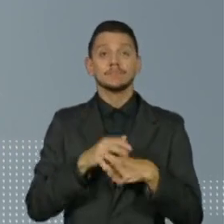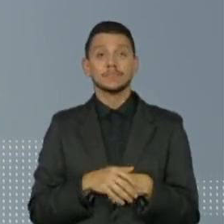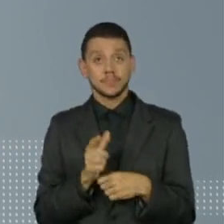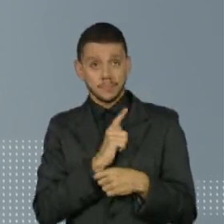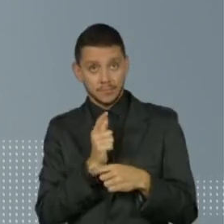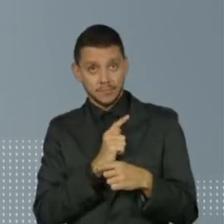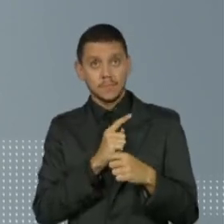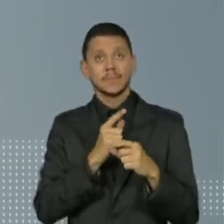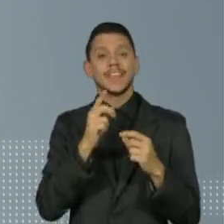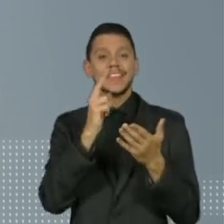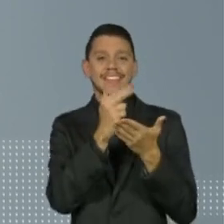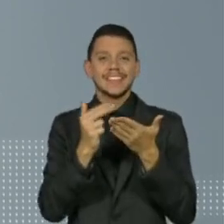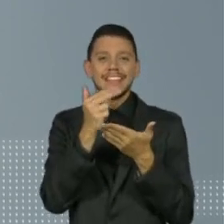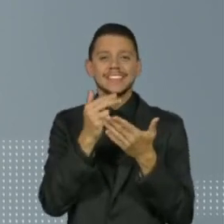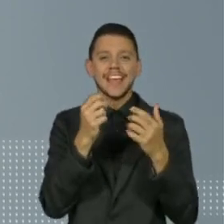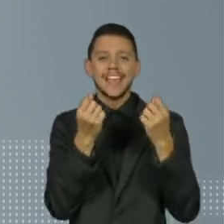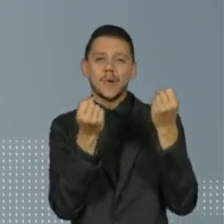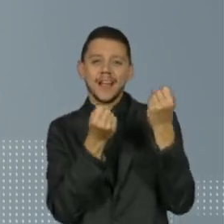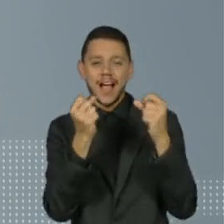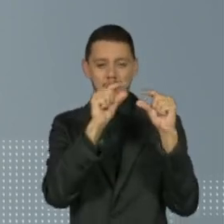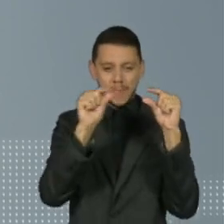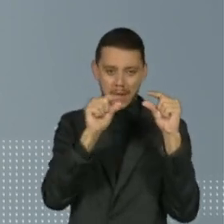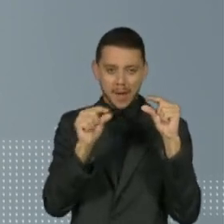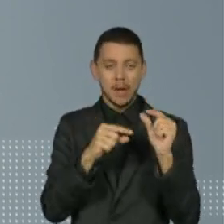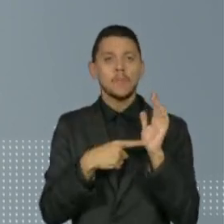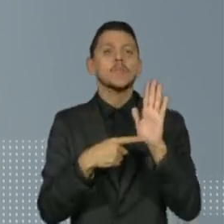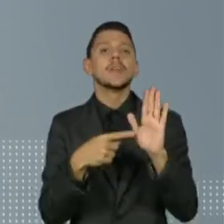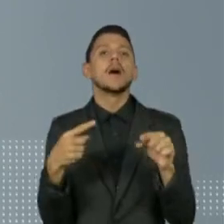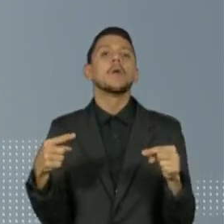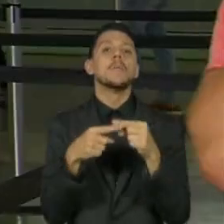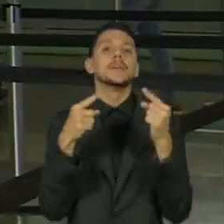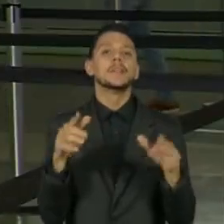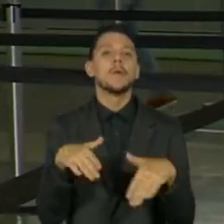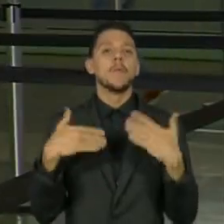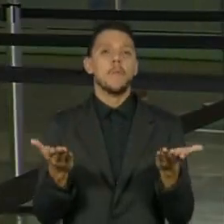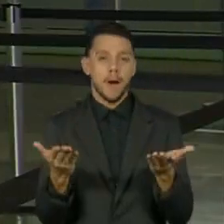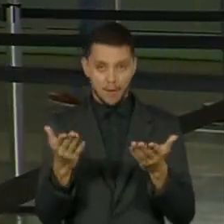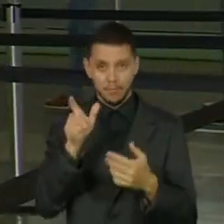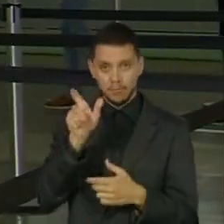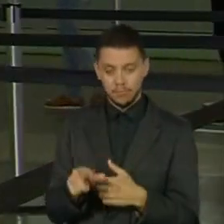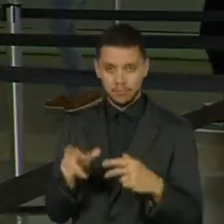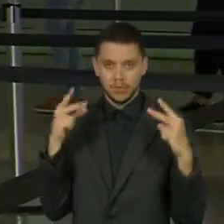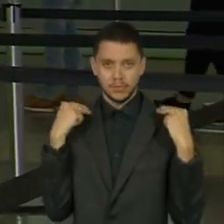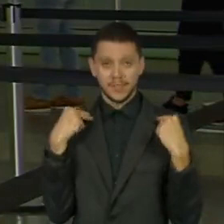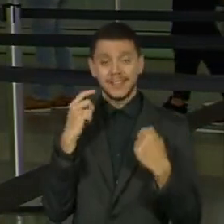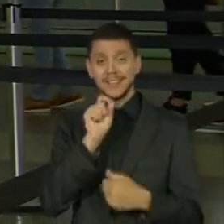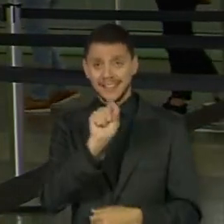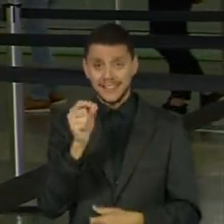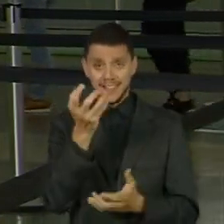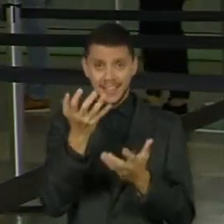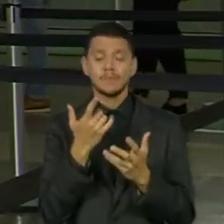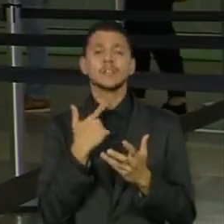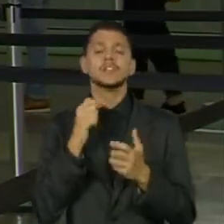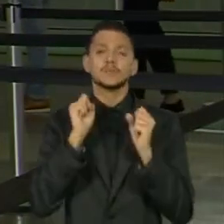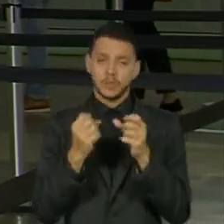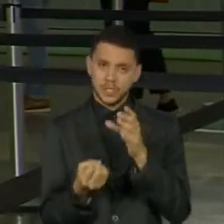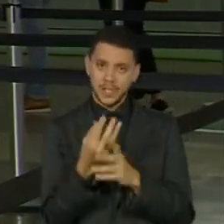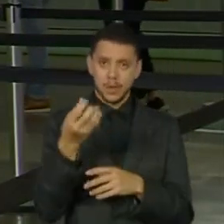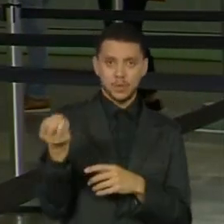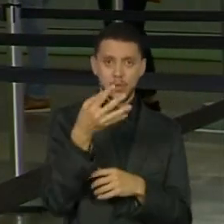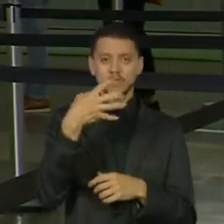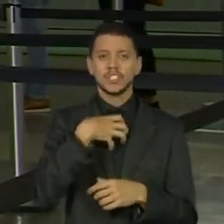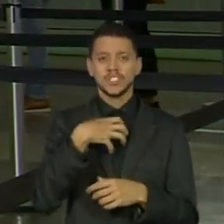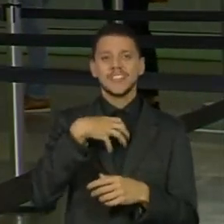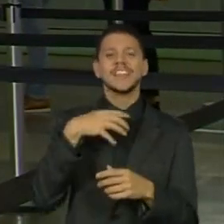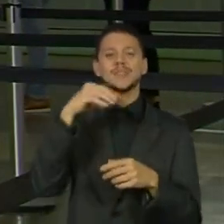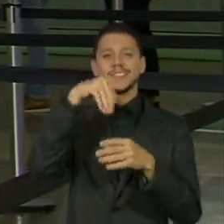impresso na atualização para indicar as categorias de habilitação do motorista. Quem quiser, também poderá emitir um novo modelo no formato digital